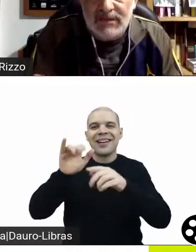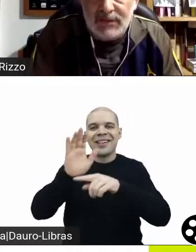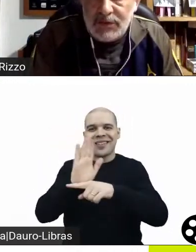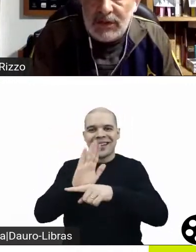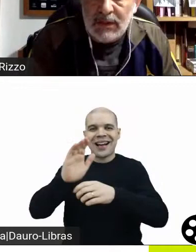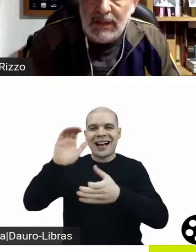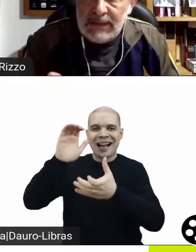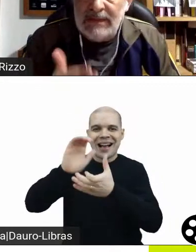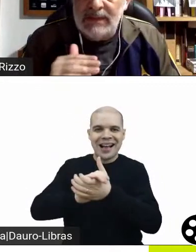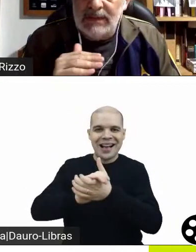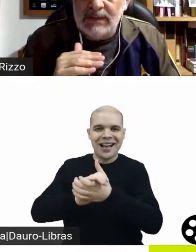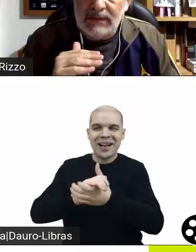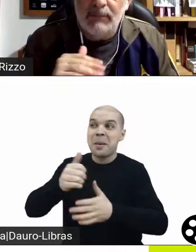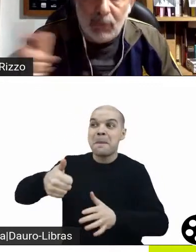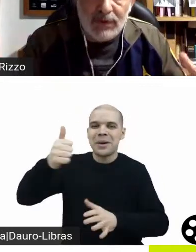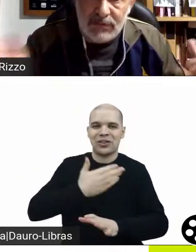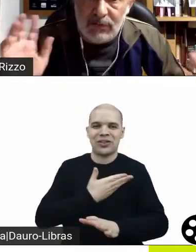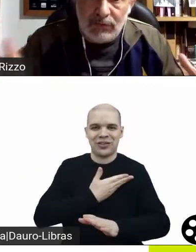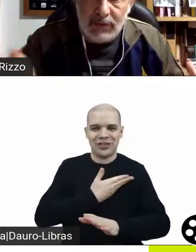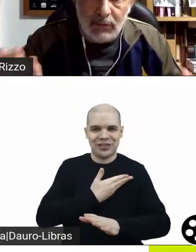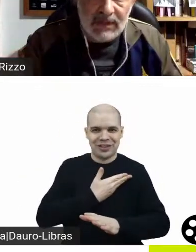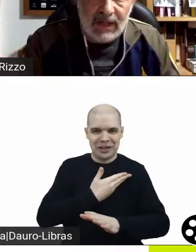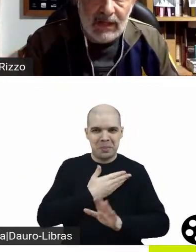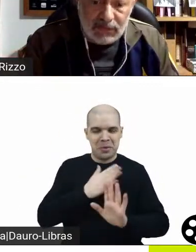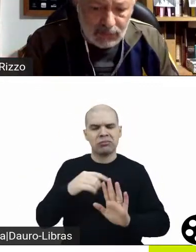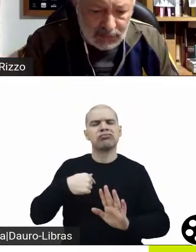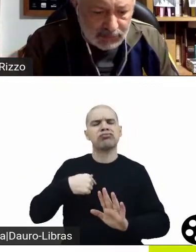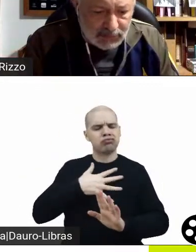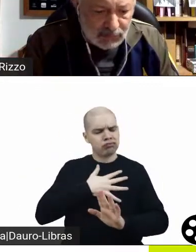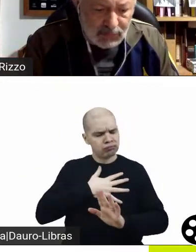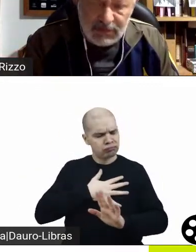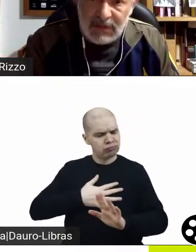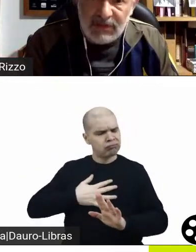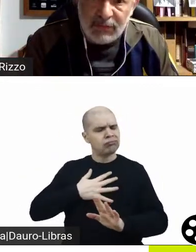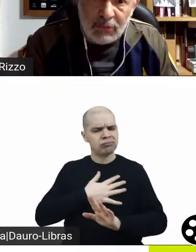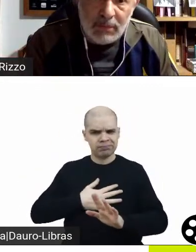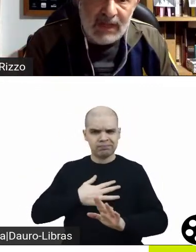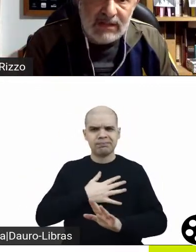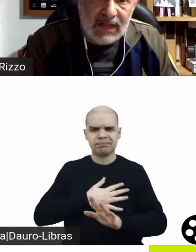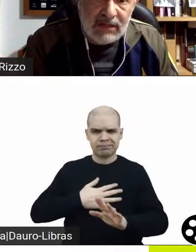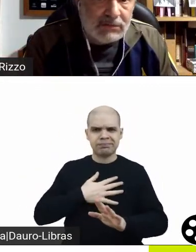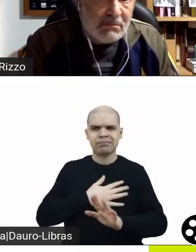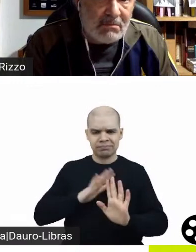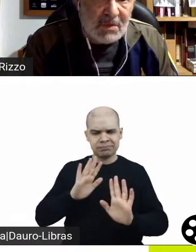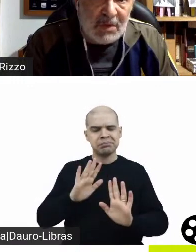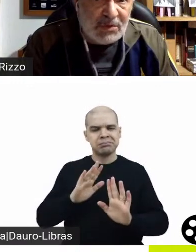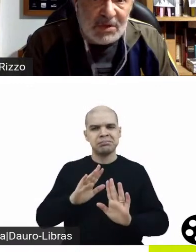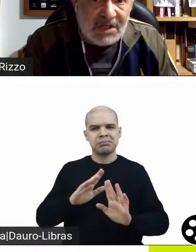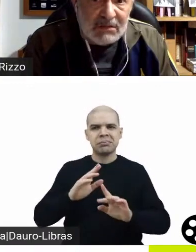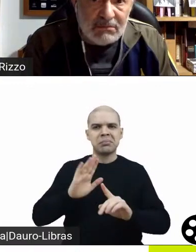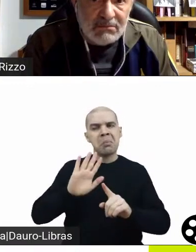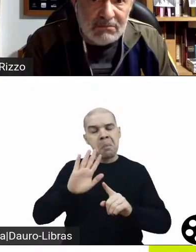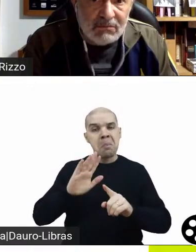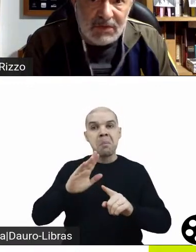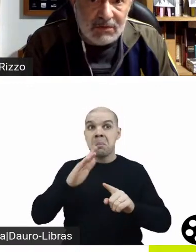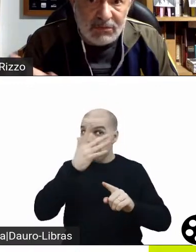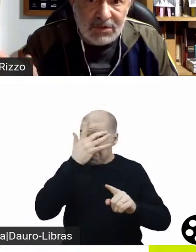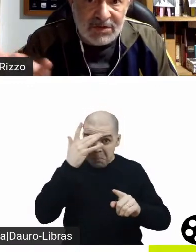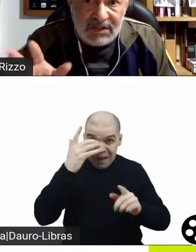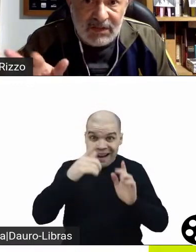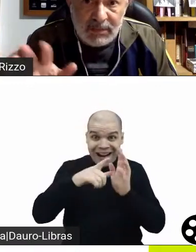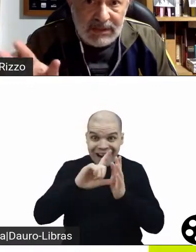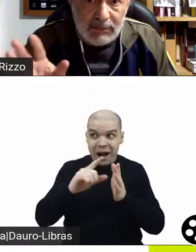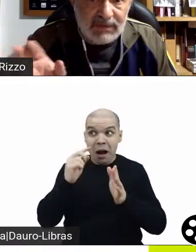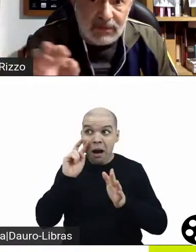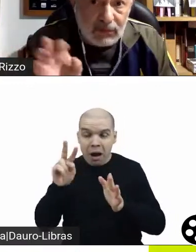eu fui assistir depois de ouvir comentários de outras pessoas, ali fui com o pé atrás, eu adorei, e